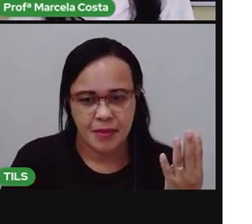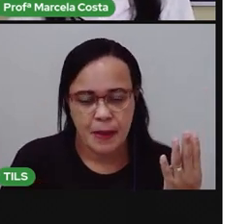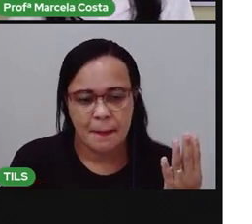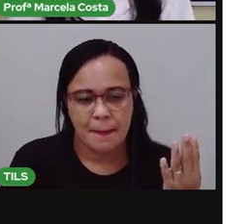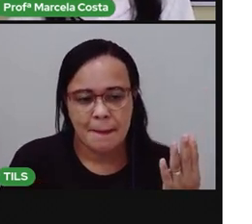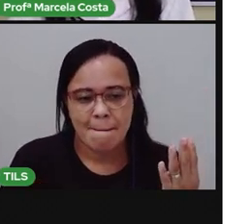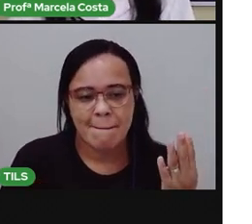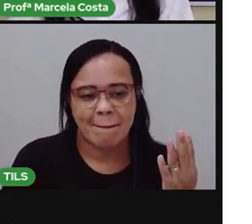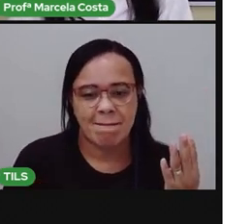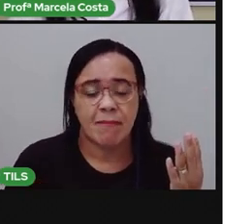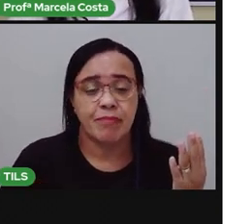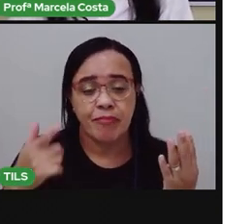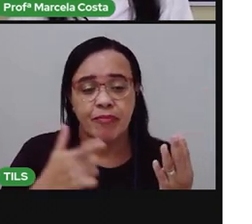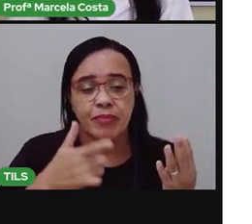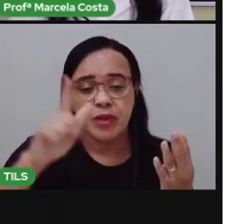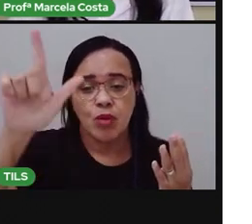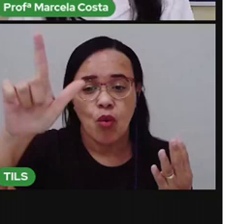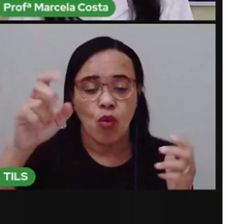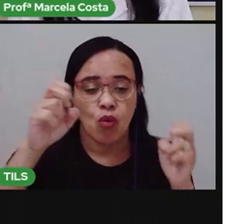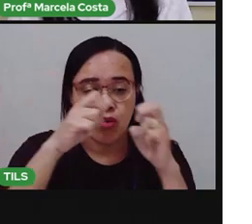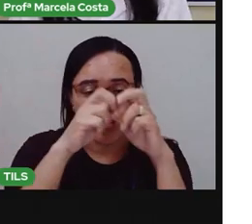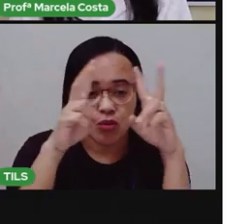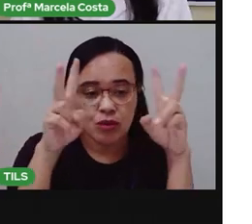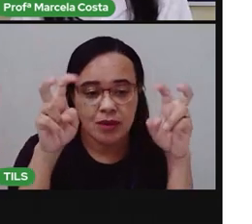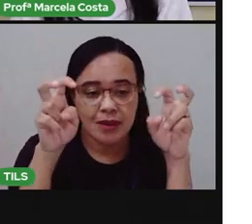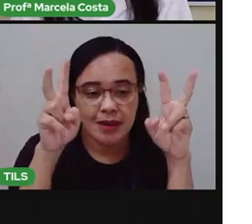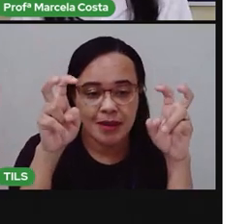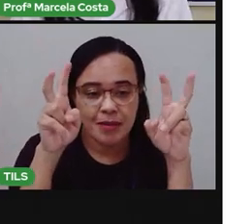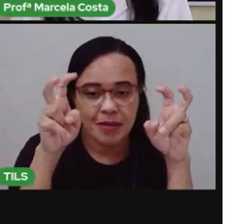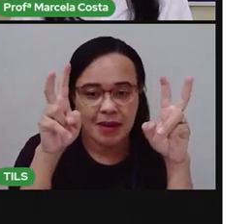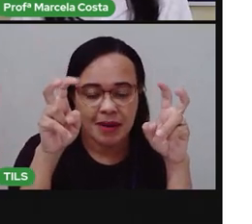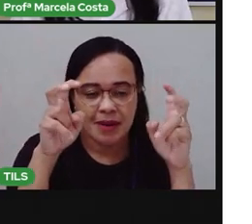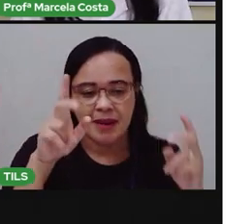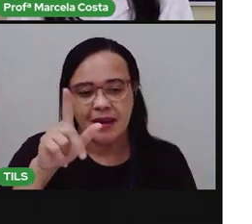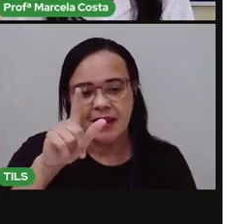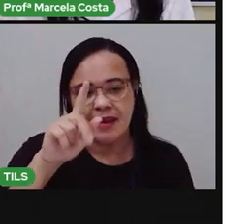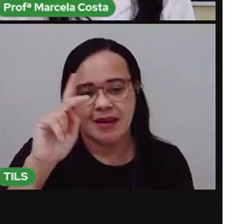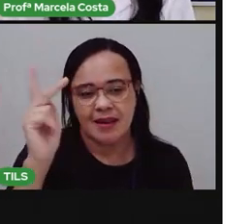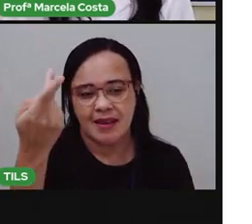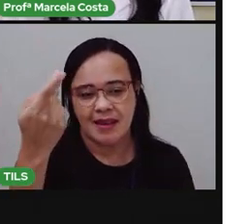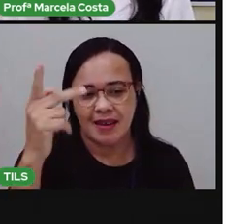Agora, vamos escrever aqui o nome de produto de higiene pessoal.